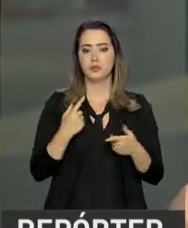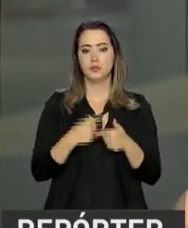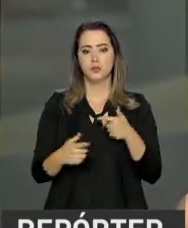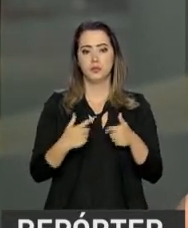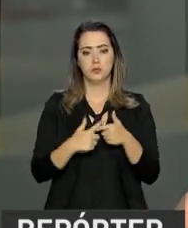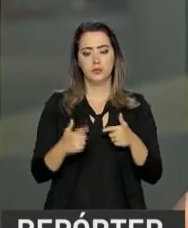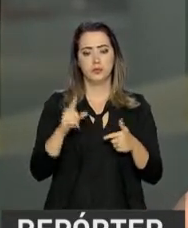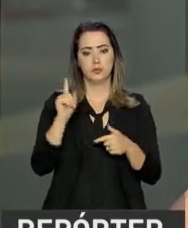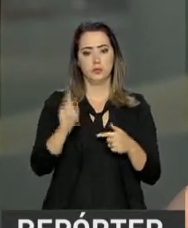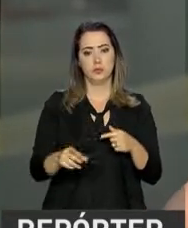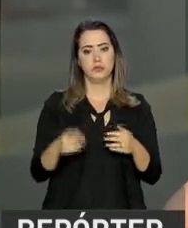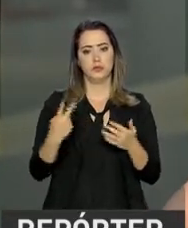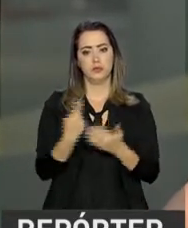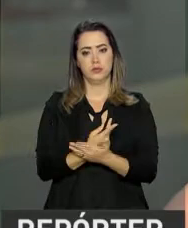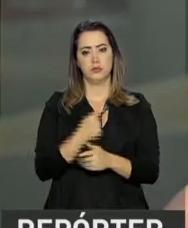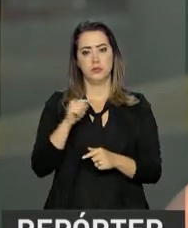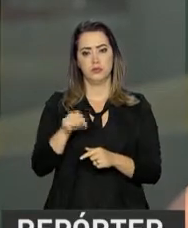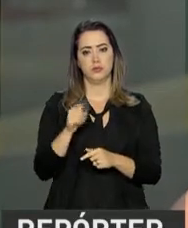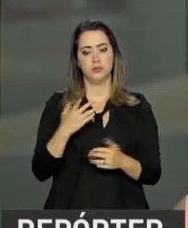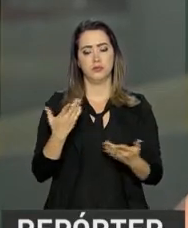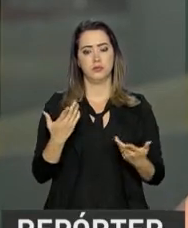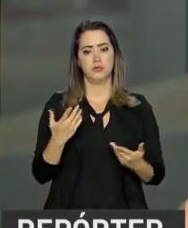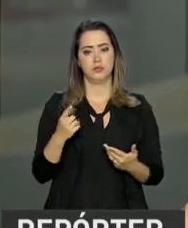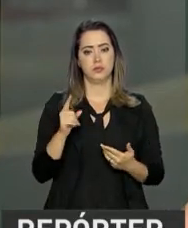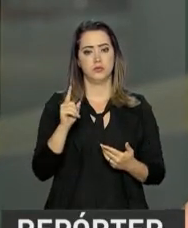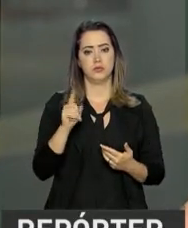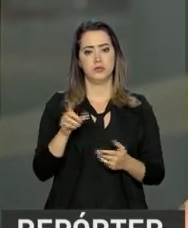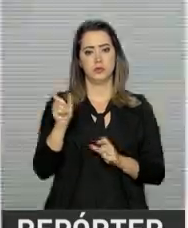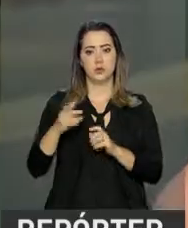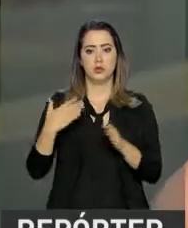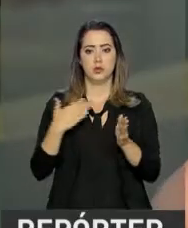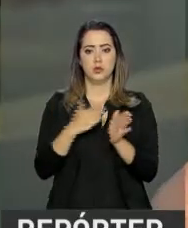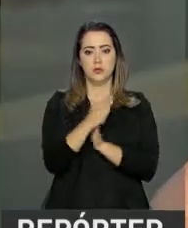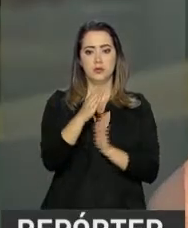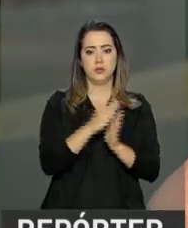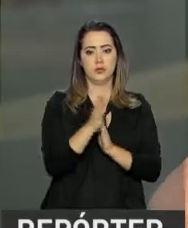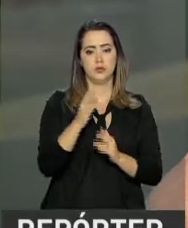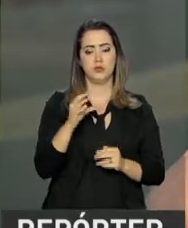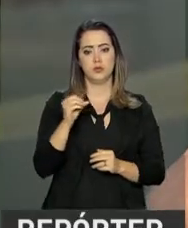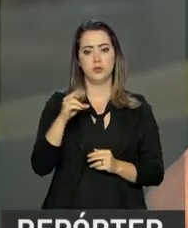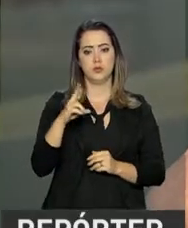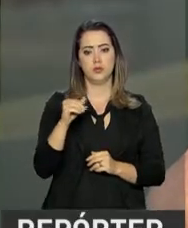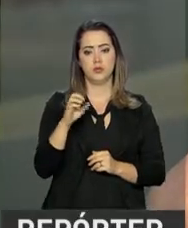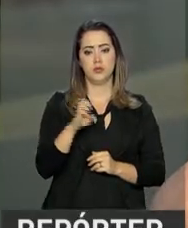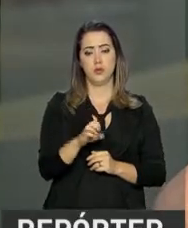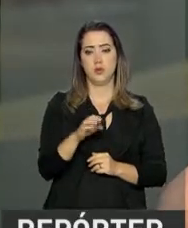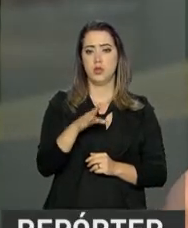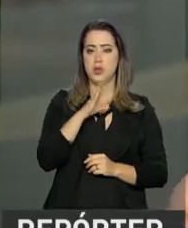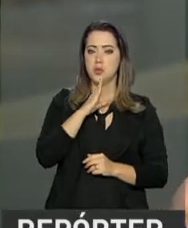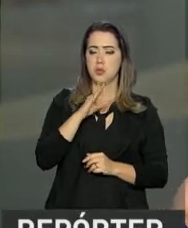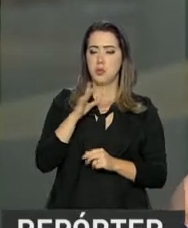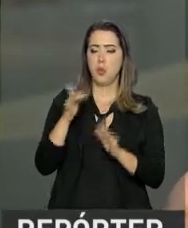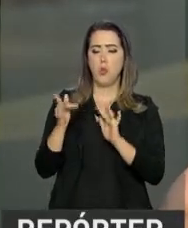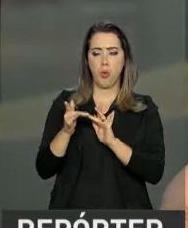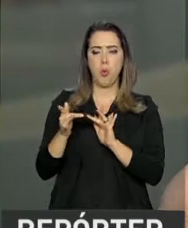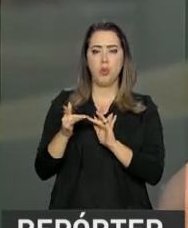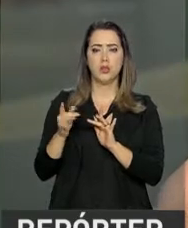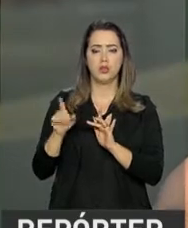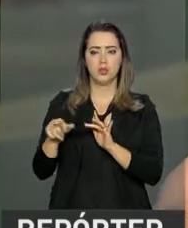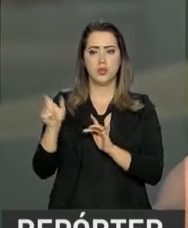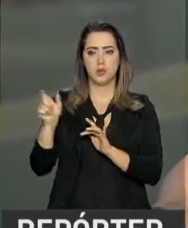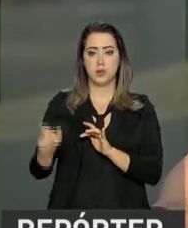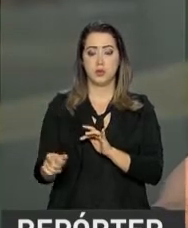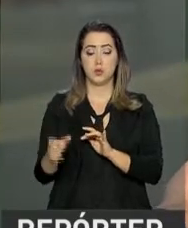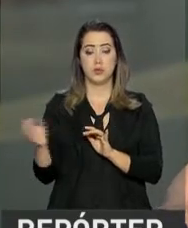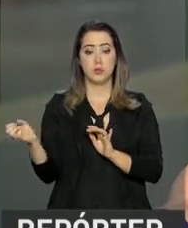que lhe fez um refugiado. O Conari decidindo pelo reconhecimento, aí a pessoa vai